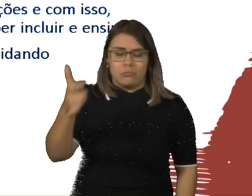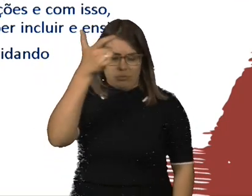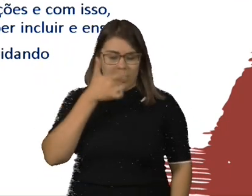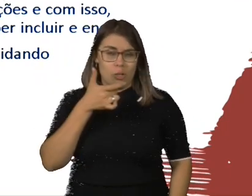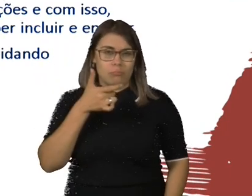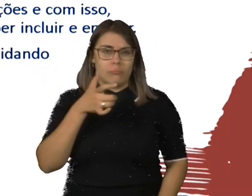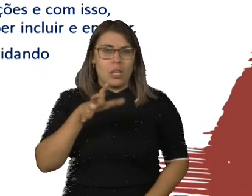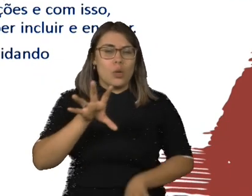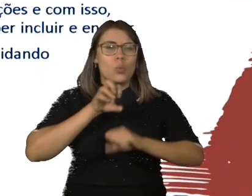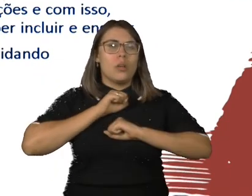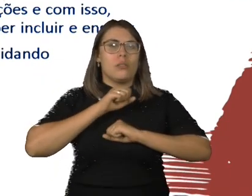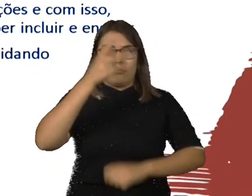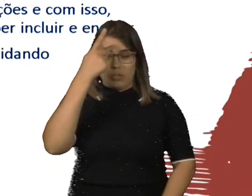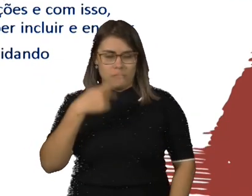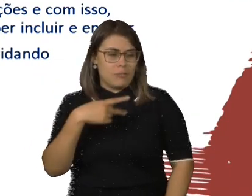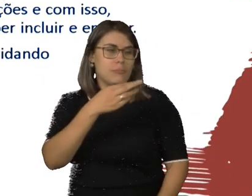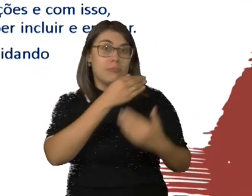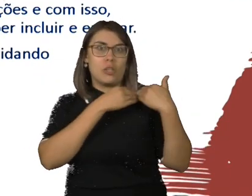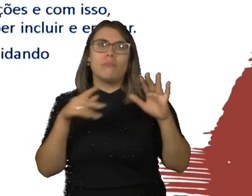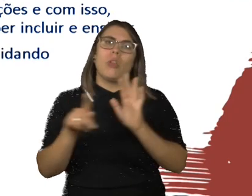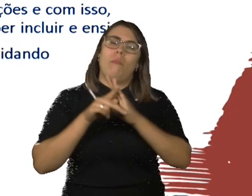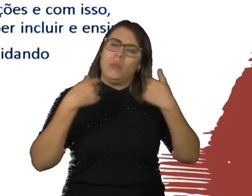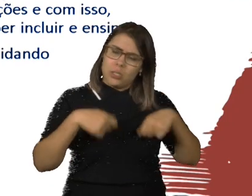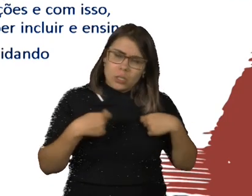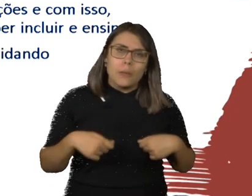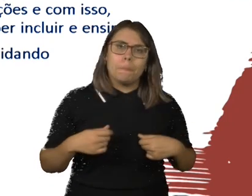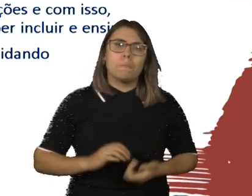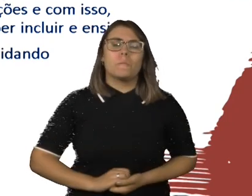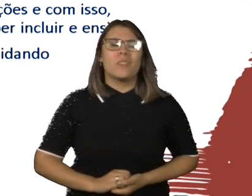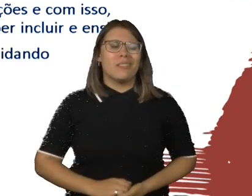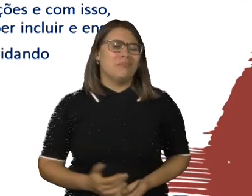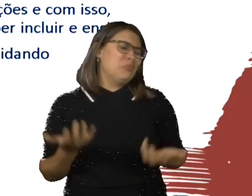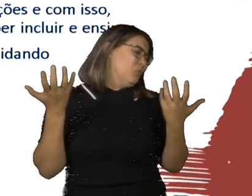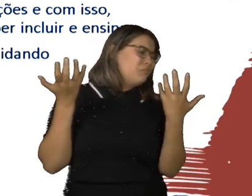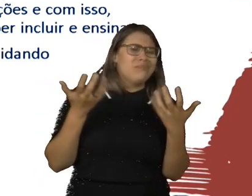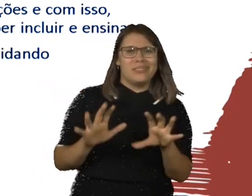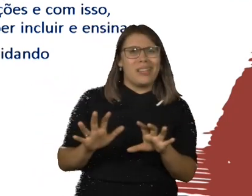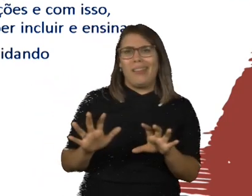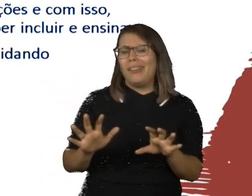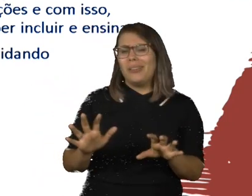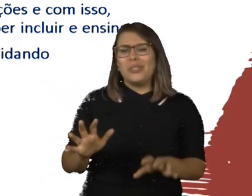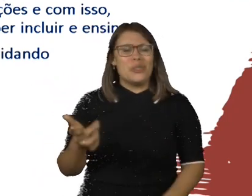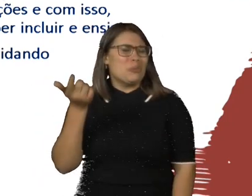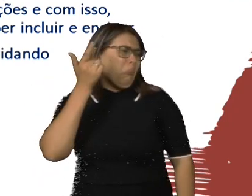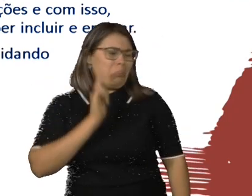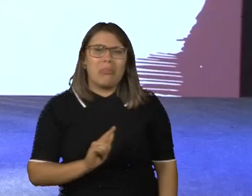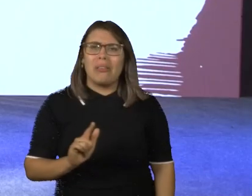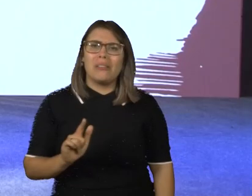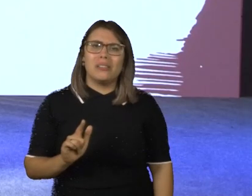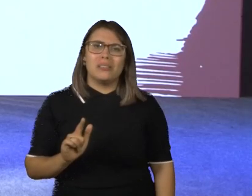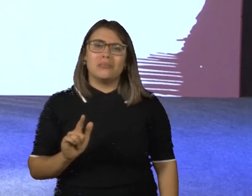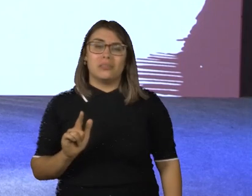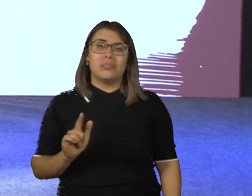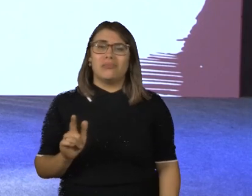que é com linguagem negativa. É aquela pessoa que sempre está dizendo assim, não dá, não é possível, eu não vou conseguir. É